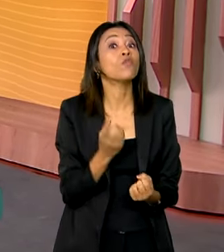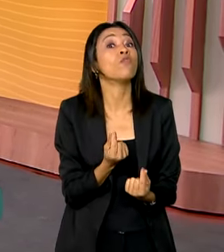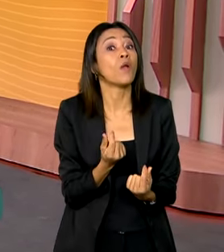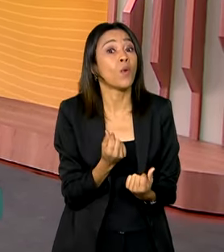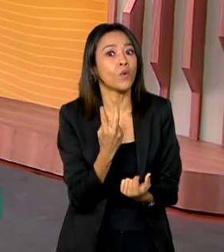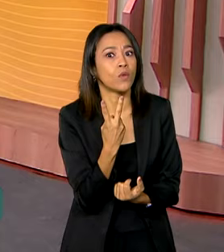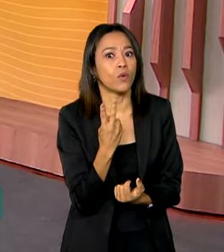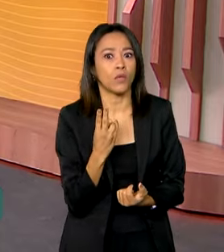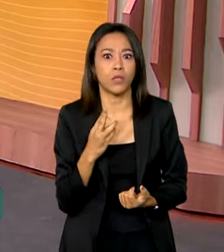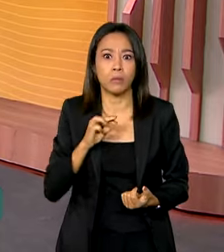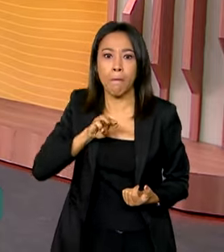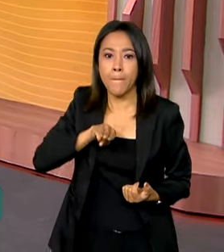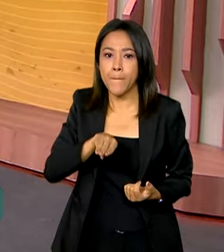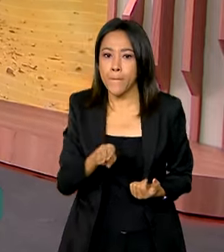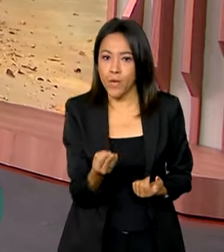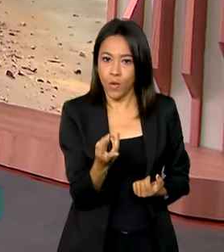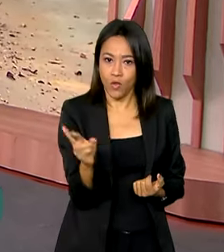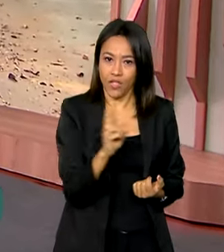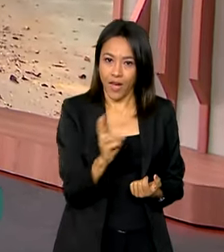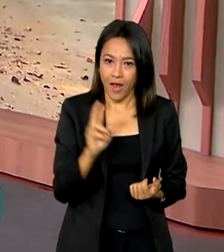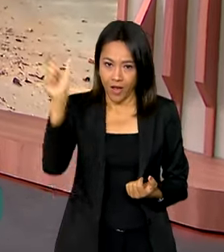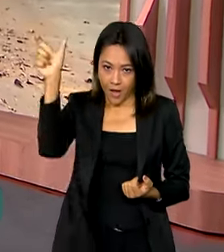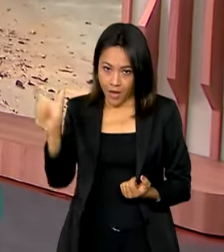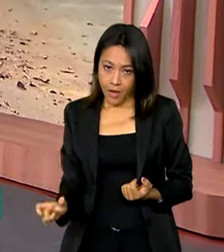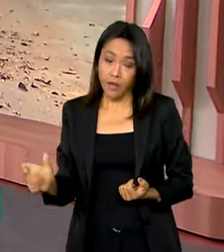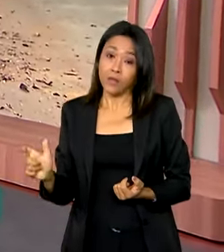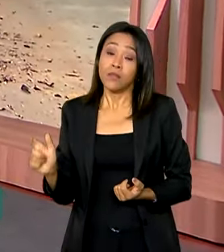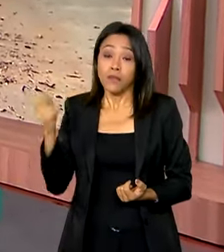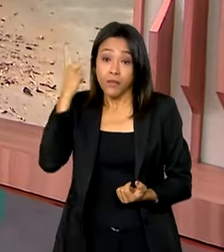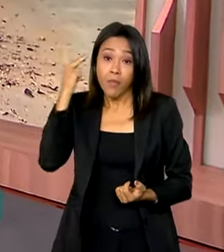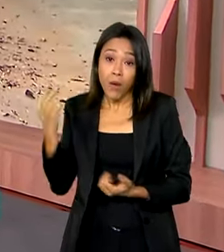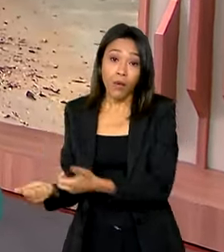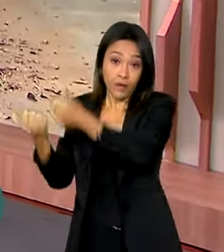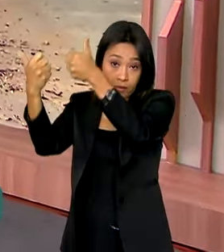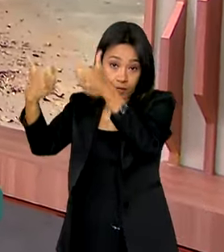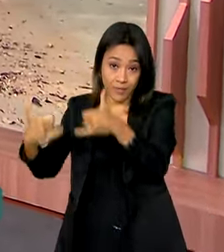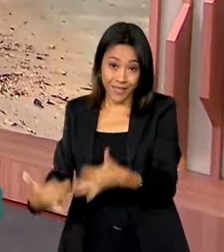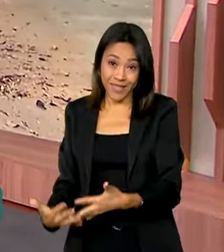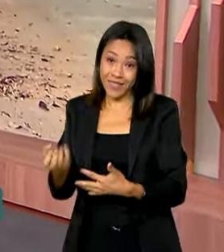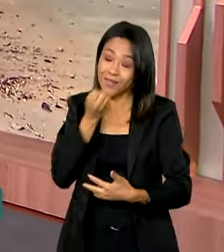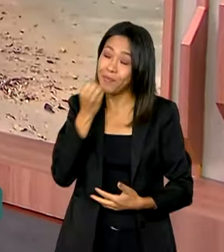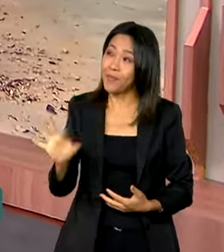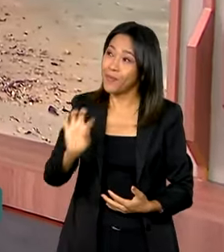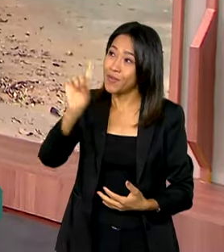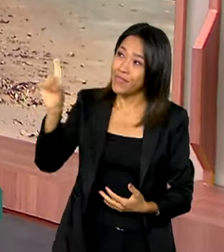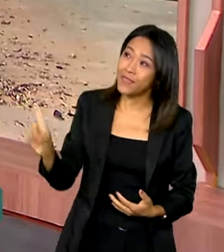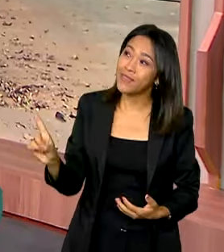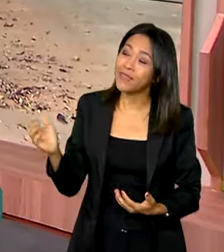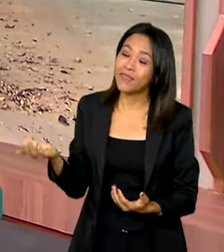milhões de reais. De São Paulo, Dimas Soldi, tem as informações pra gente? Bom dia, Dimas.